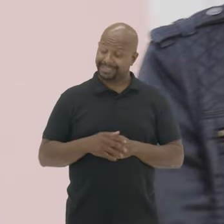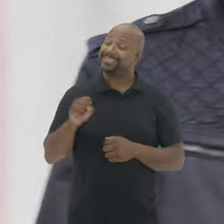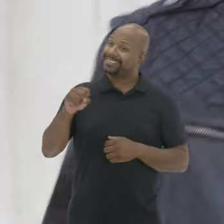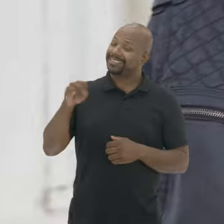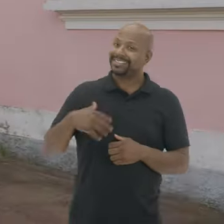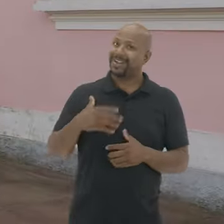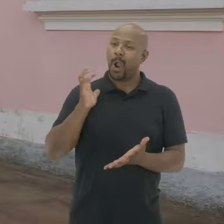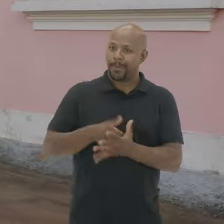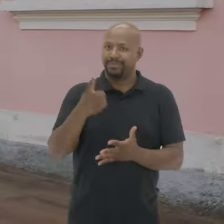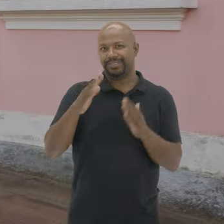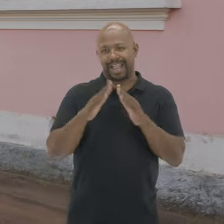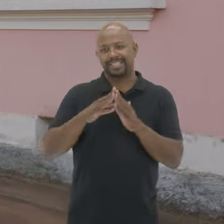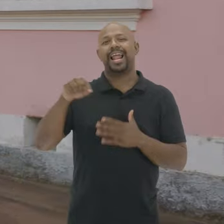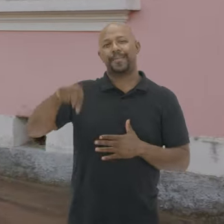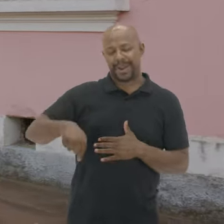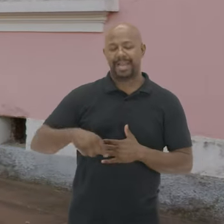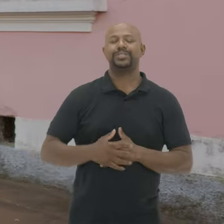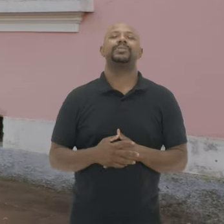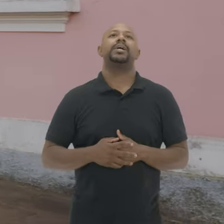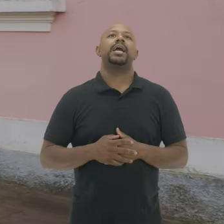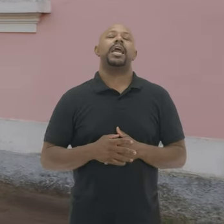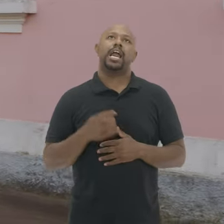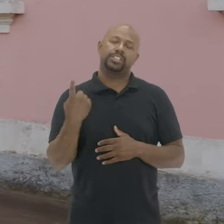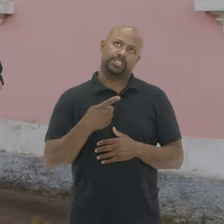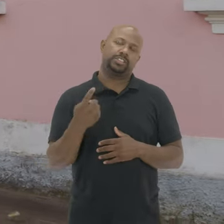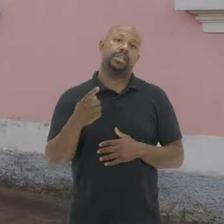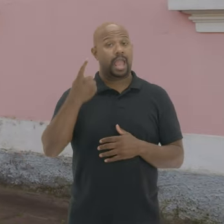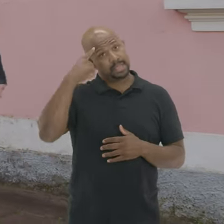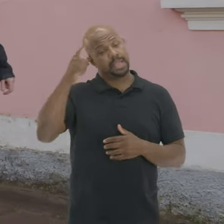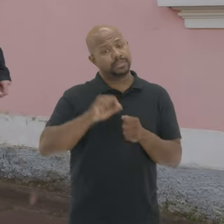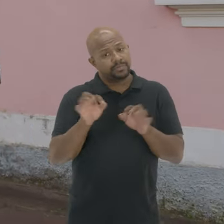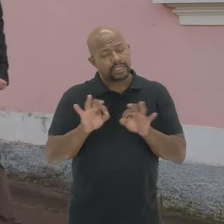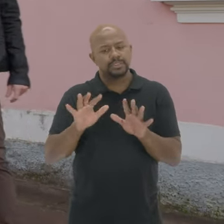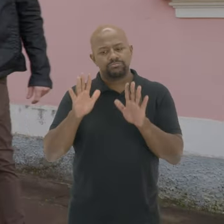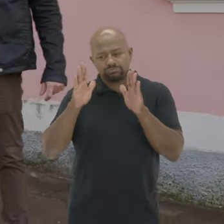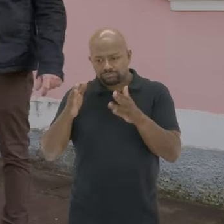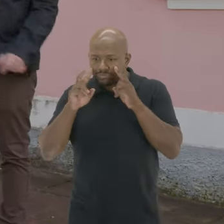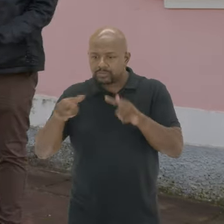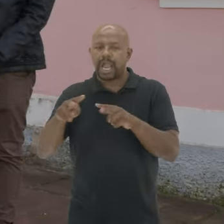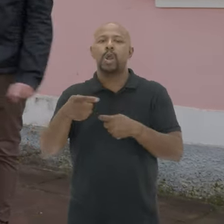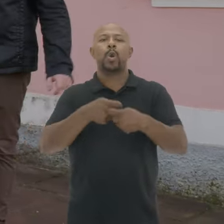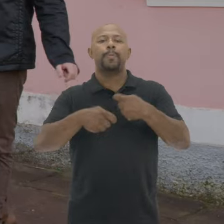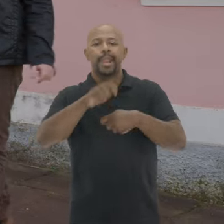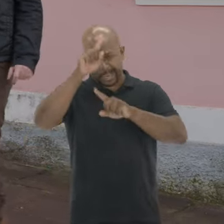Na Vila Belga Sim Compramos uma casinha lá embaixo A gente vai A ideia é fazer alguma coisa Voltada para a economia criativa